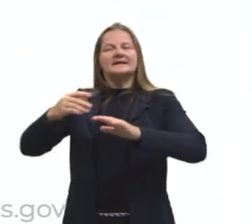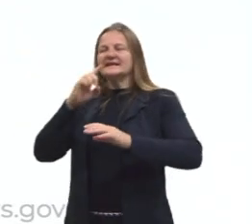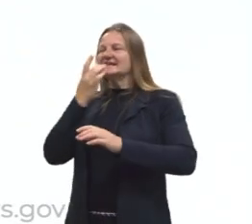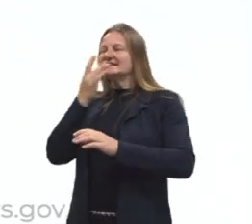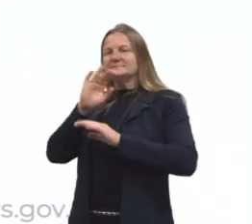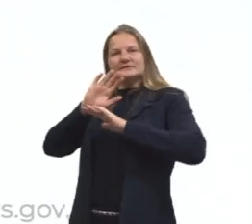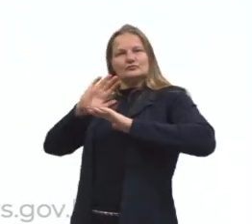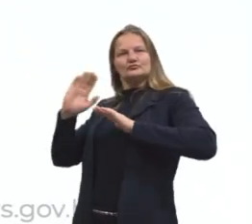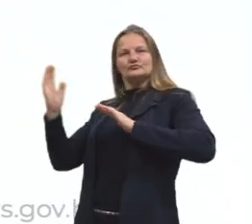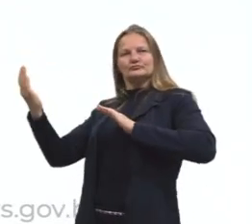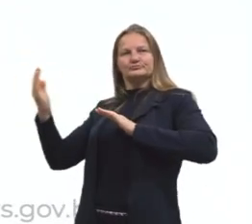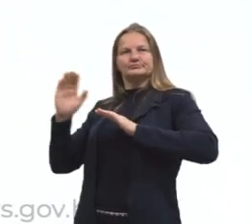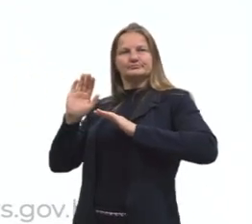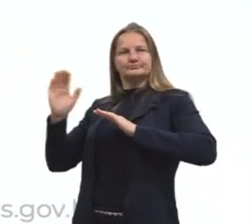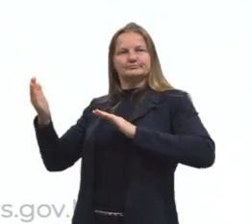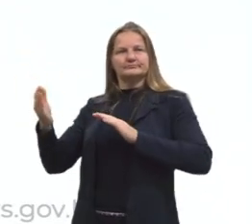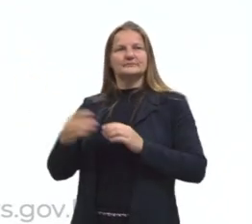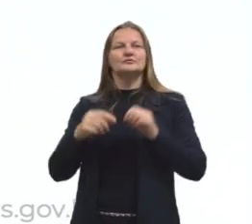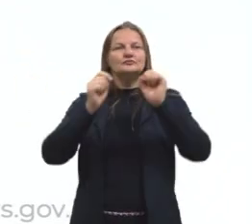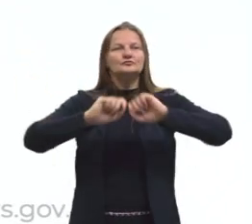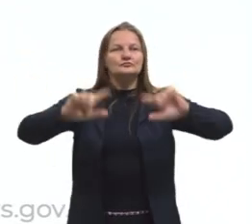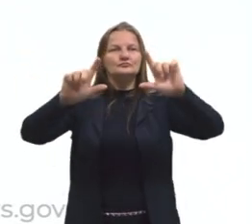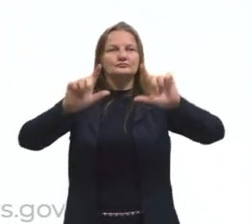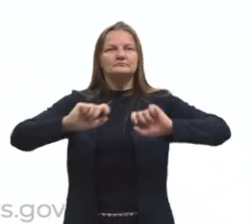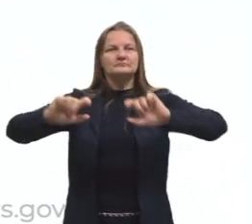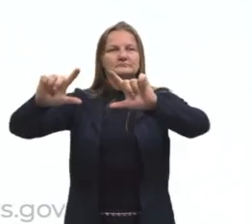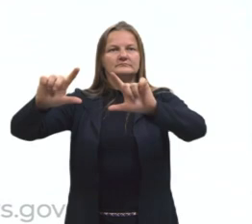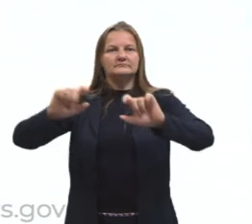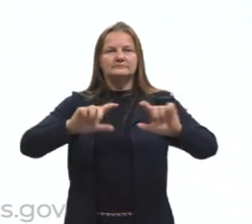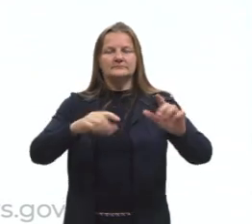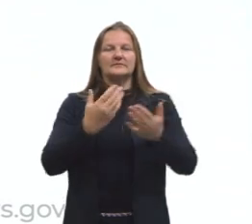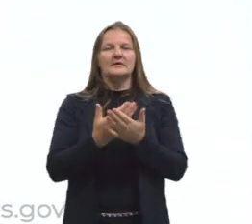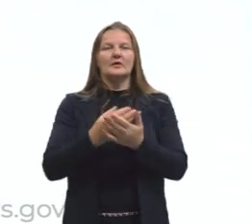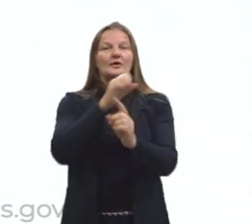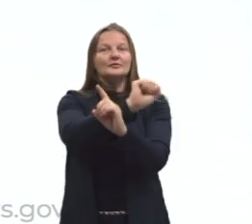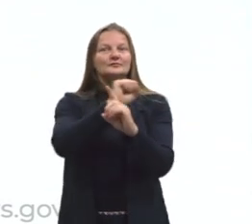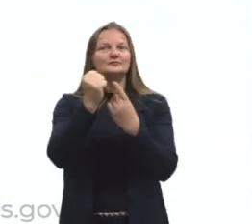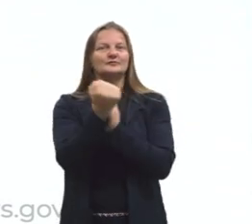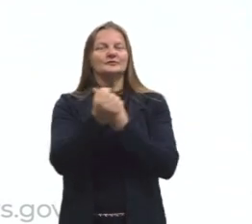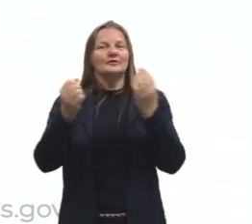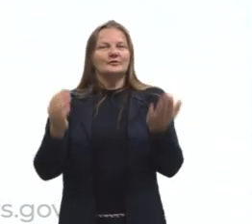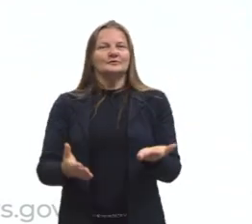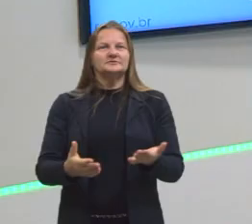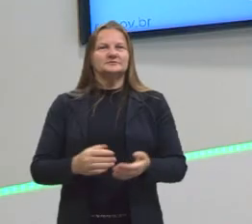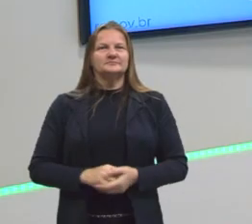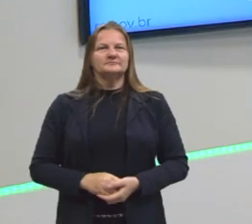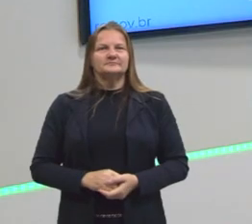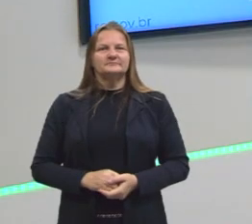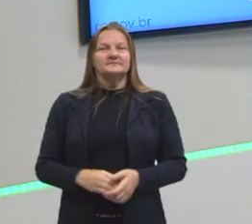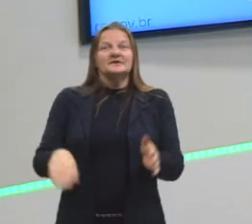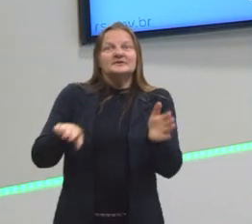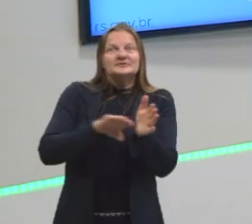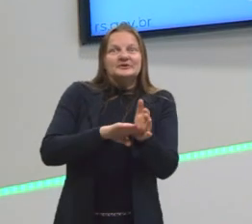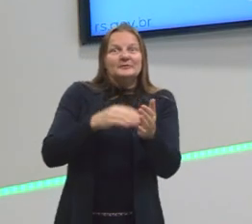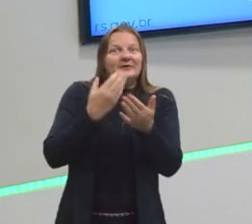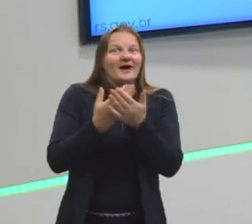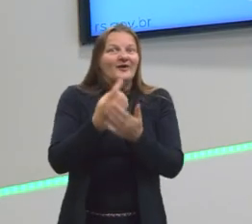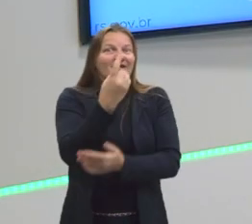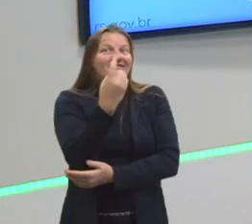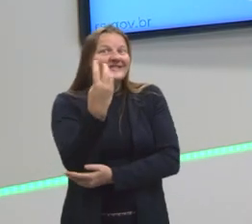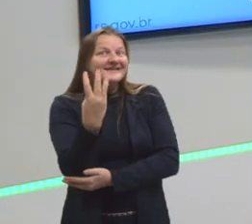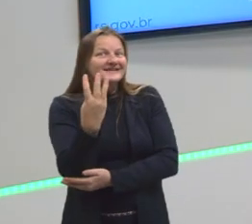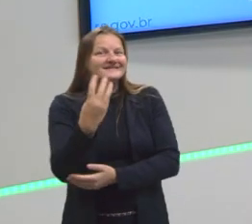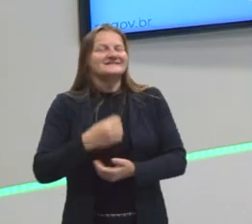branco, são exibidos os slides da nossa aula de Sociologia de hoje, a aula de número 13,